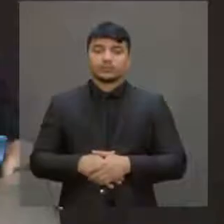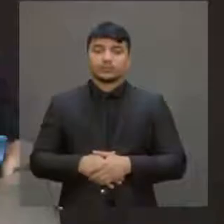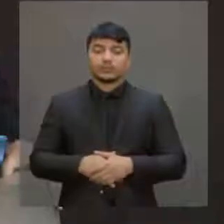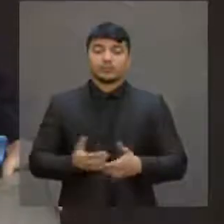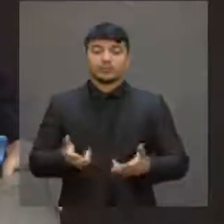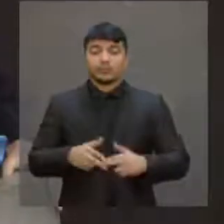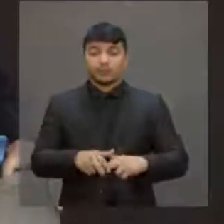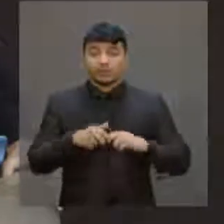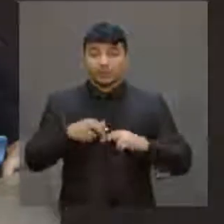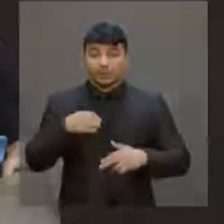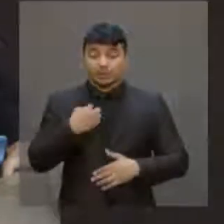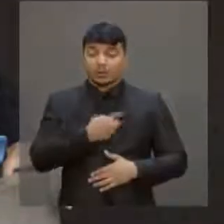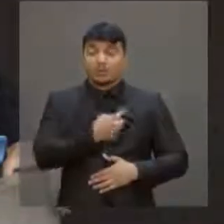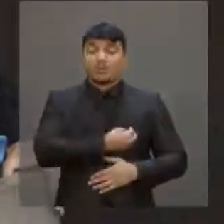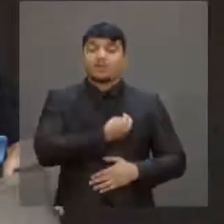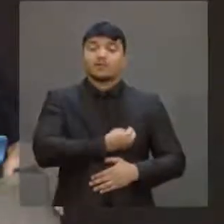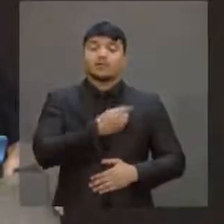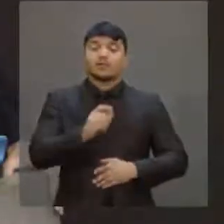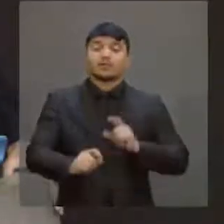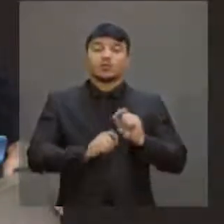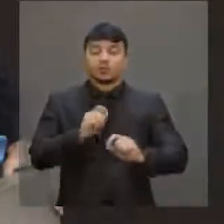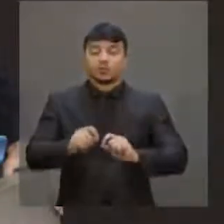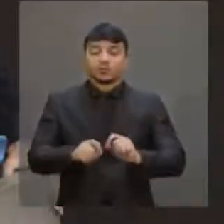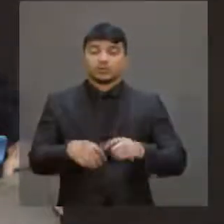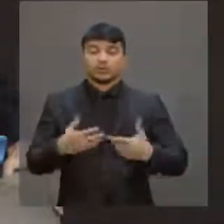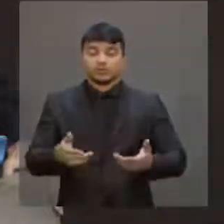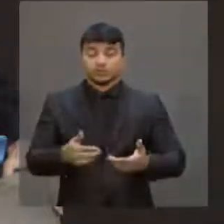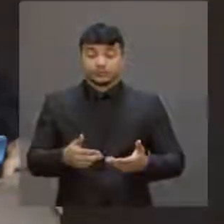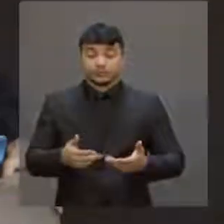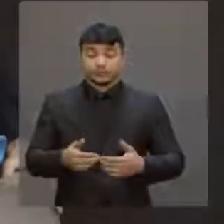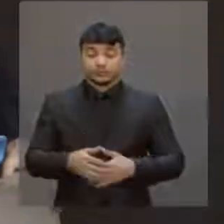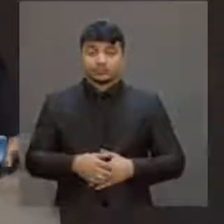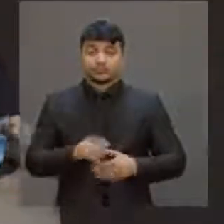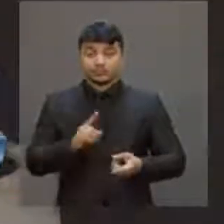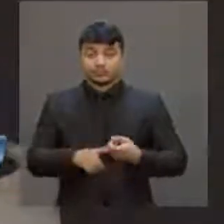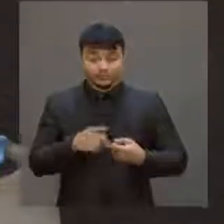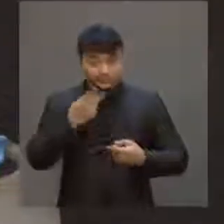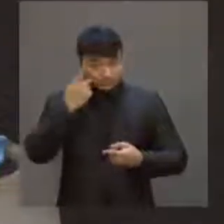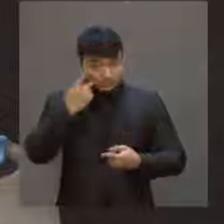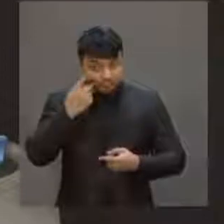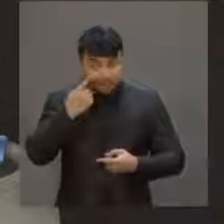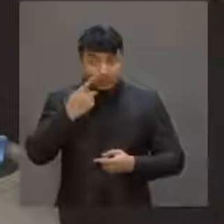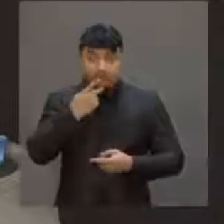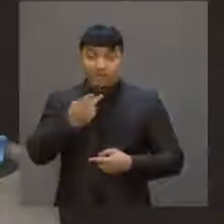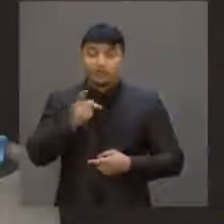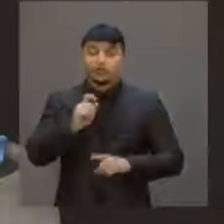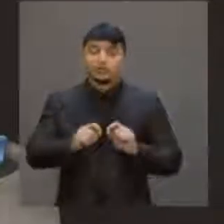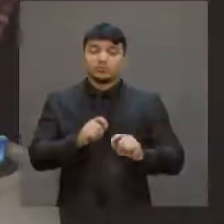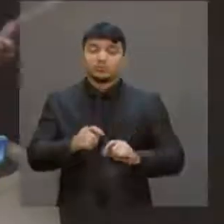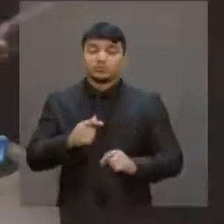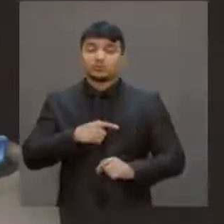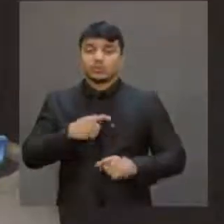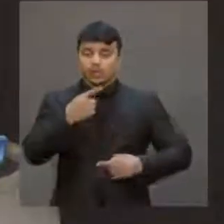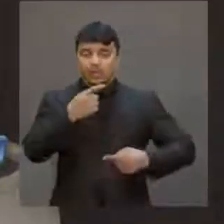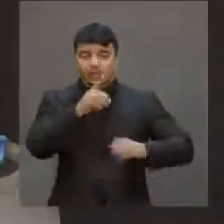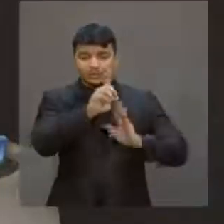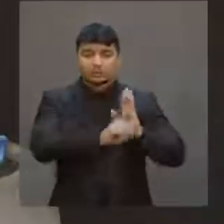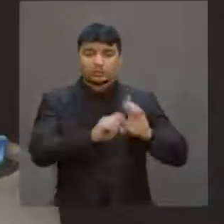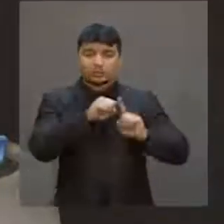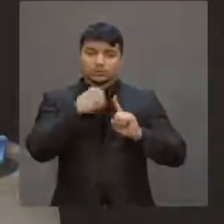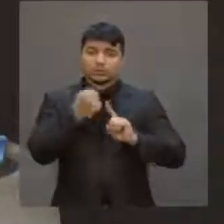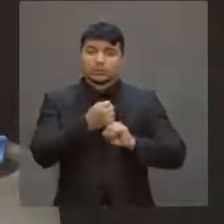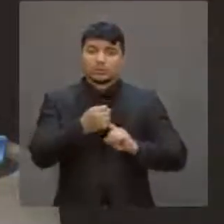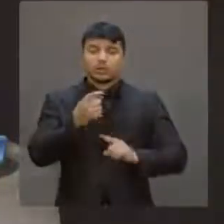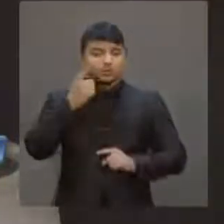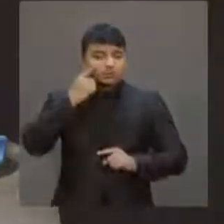nós vivemos aqui, por isso que eu queria alertar. Todas as políticas sociais estão vivendo ataque.